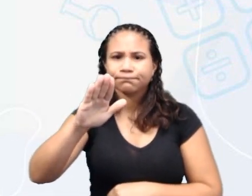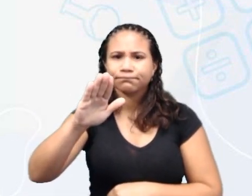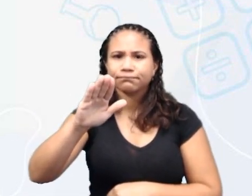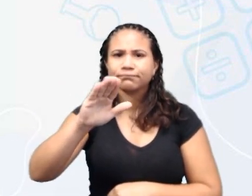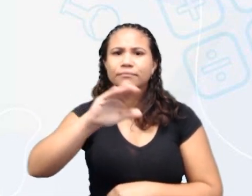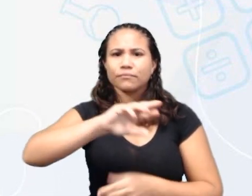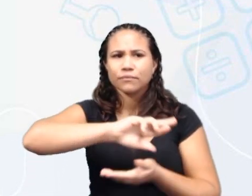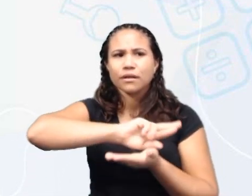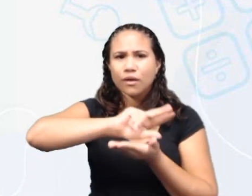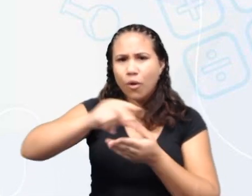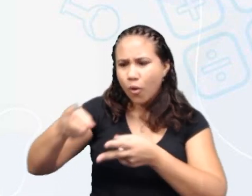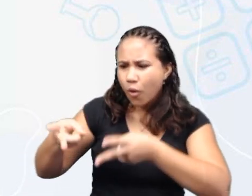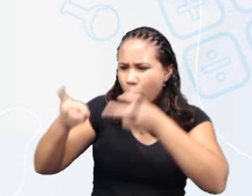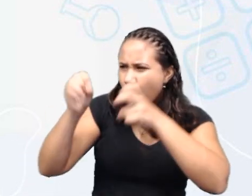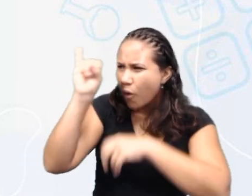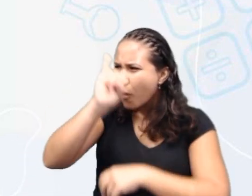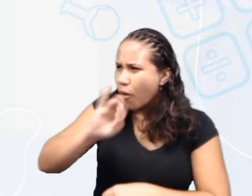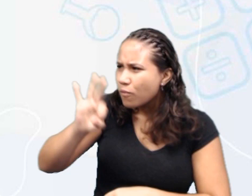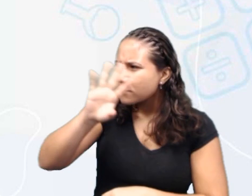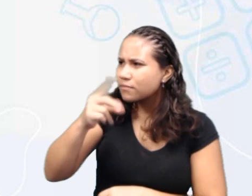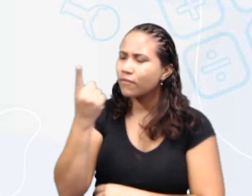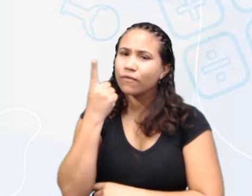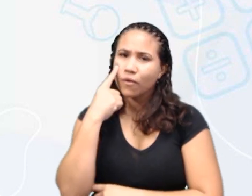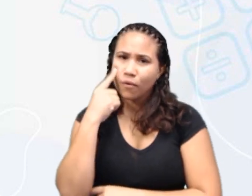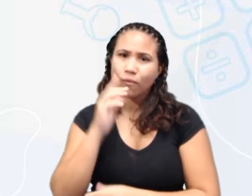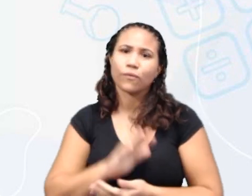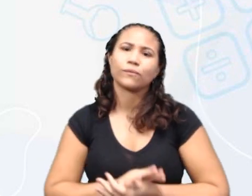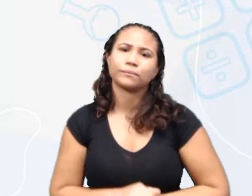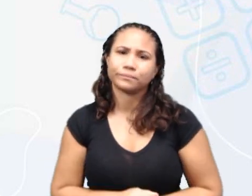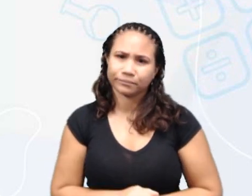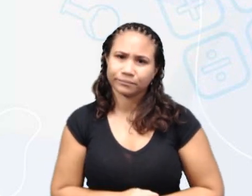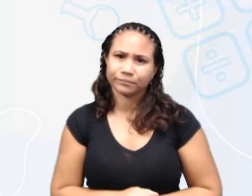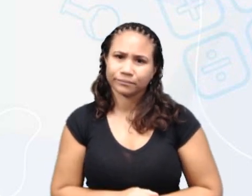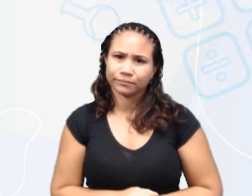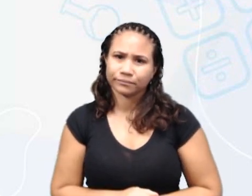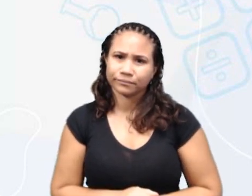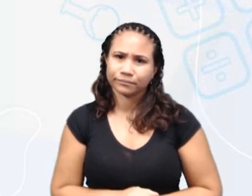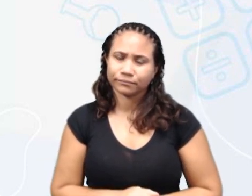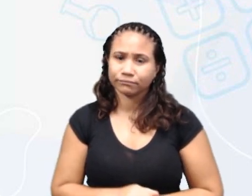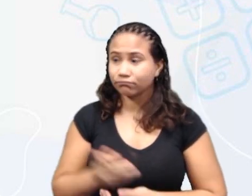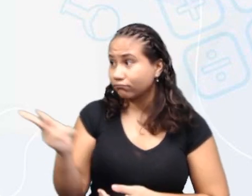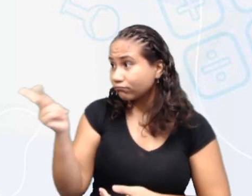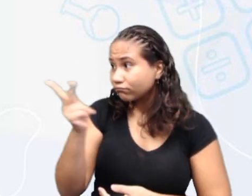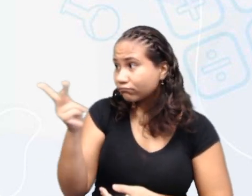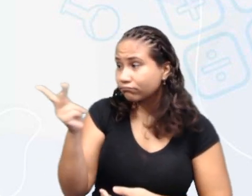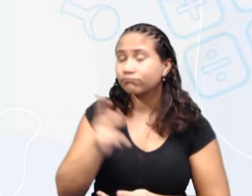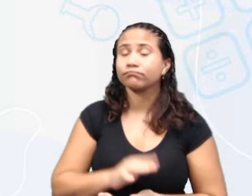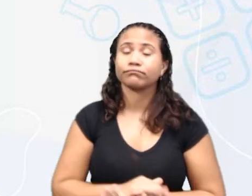hélice. A gente observa bem essa hélice nas duas figuras dos cantos.